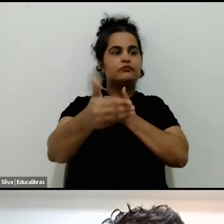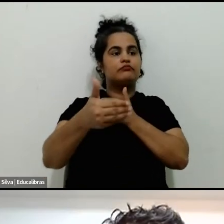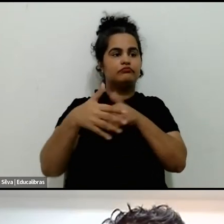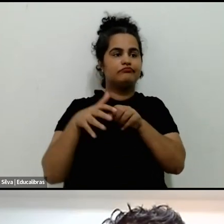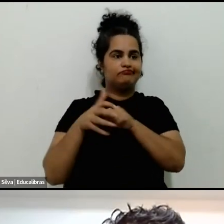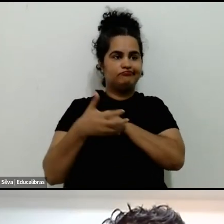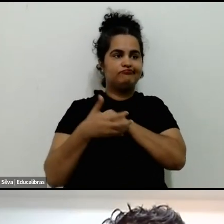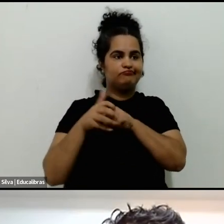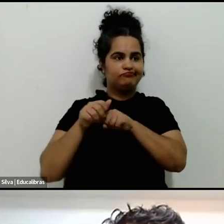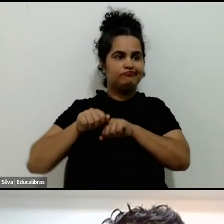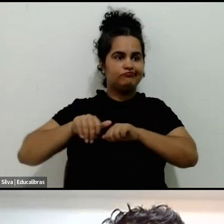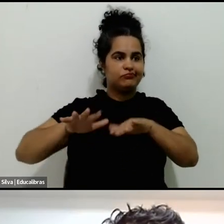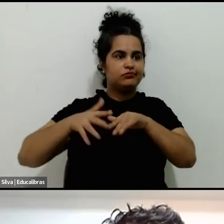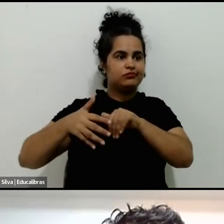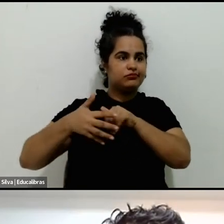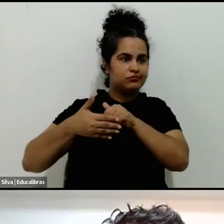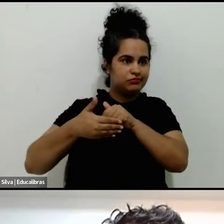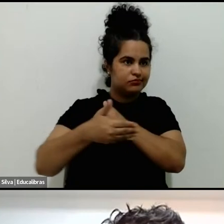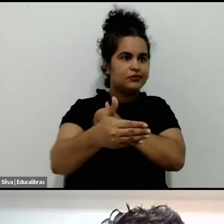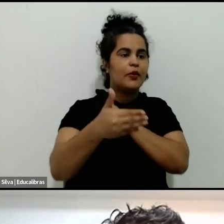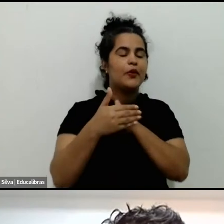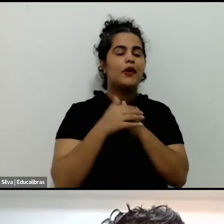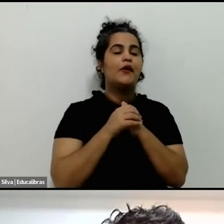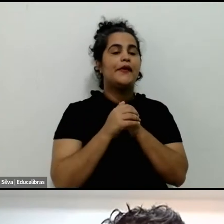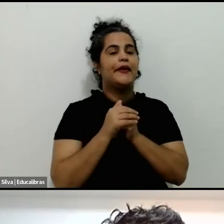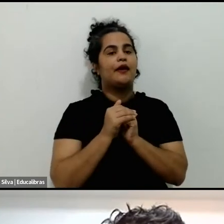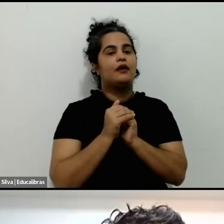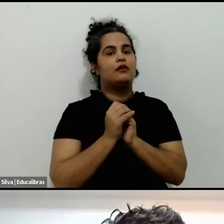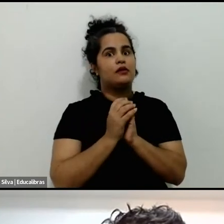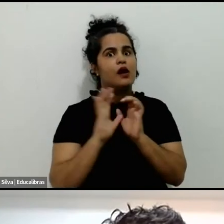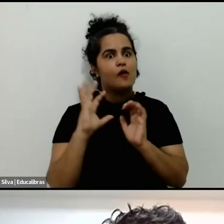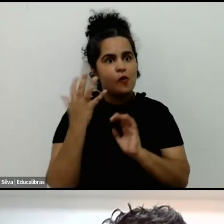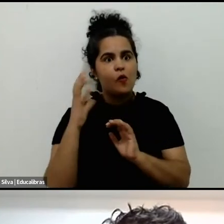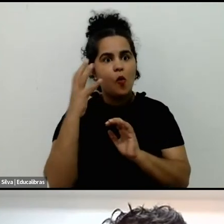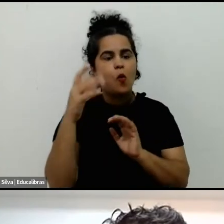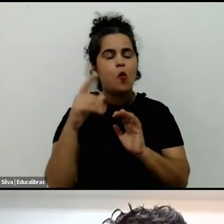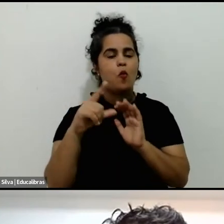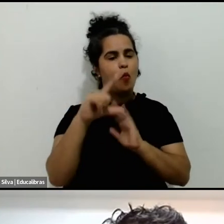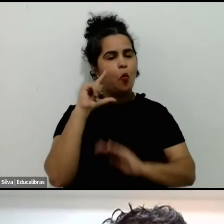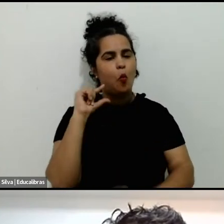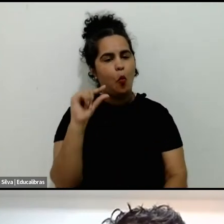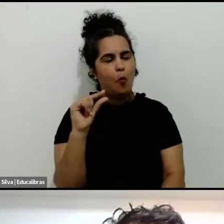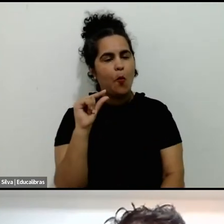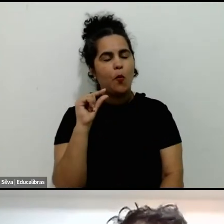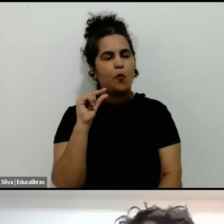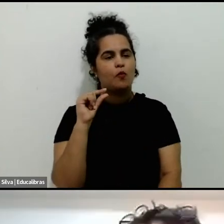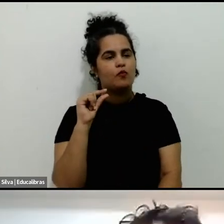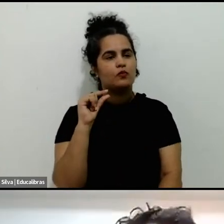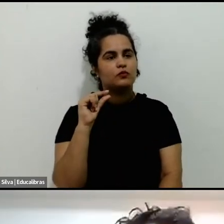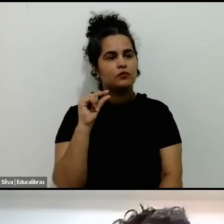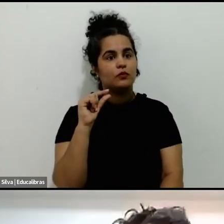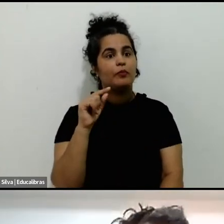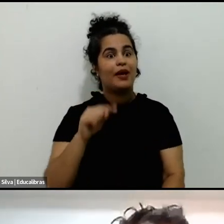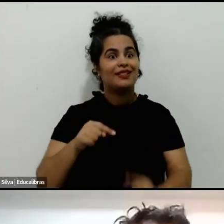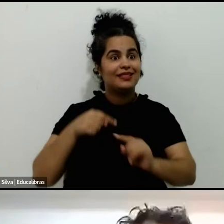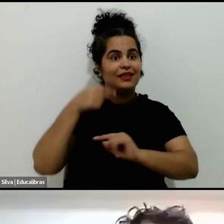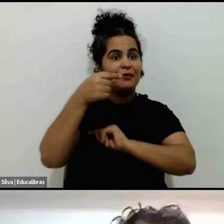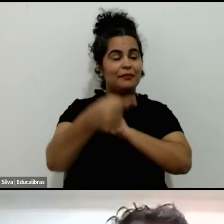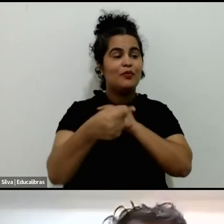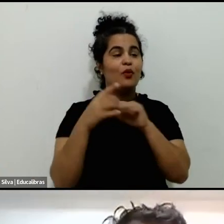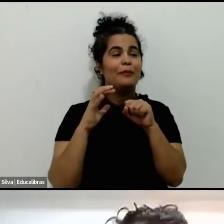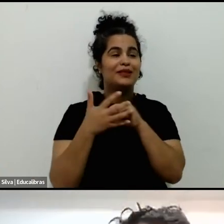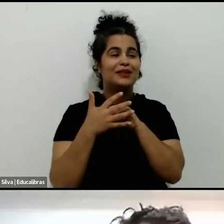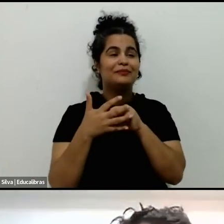já é um fenômeno que acontece acho que um pouquinho antes da pandemia, mas que após a pandemia se acentua.